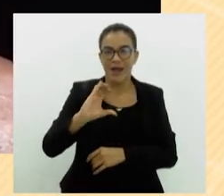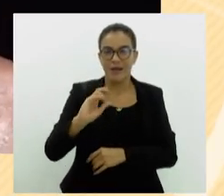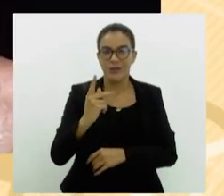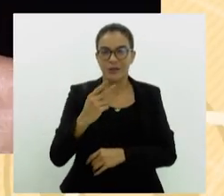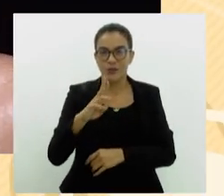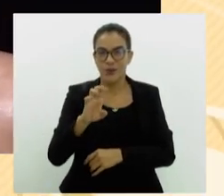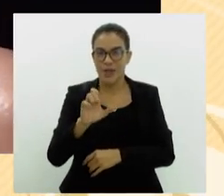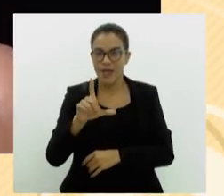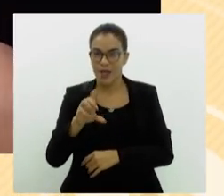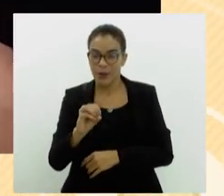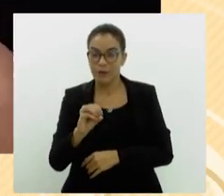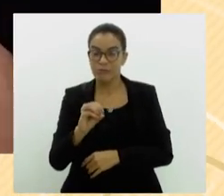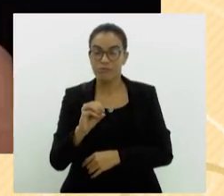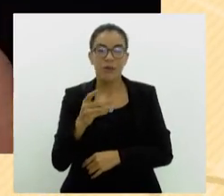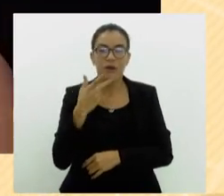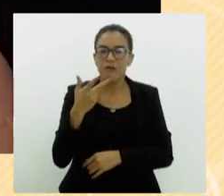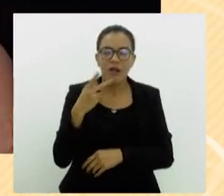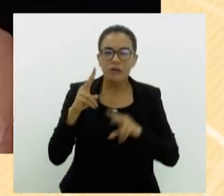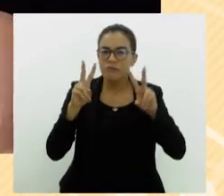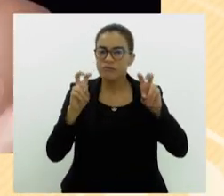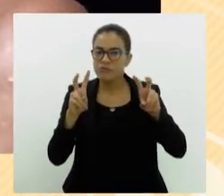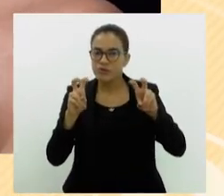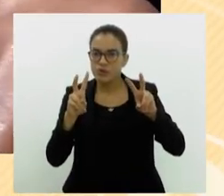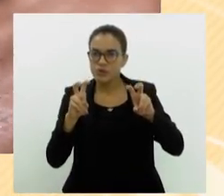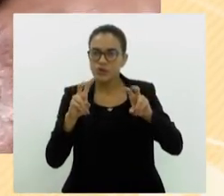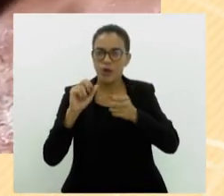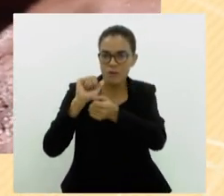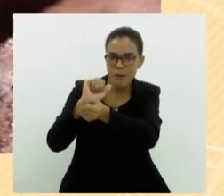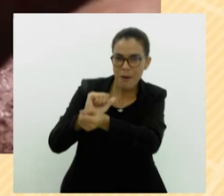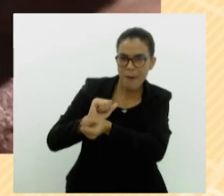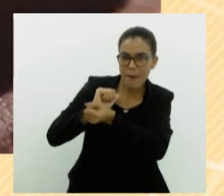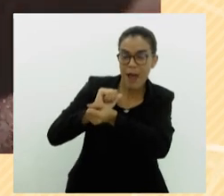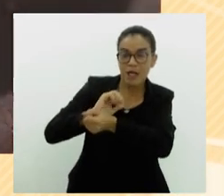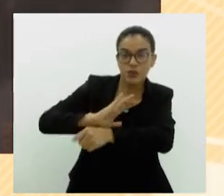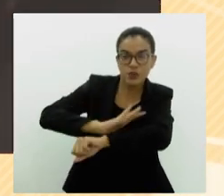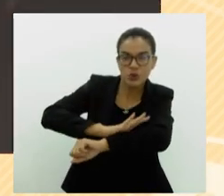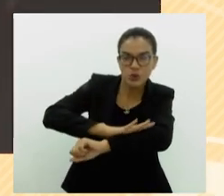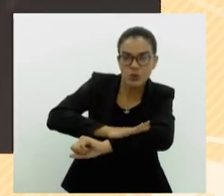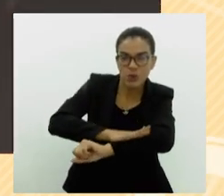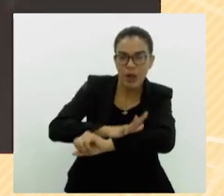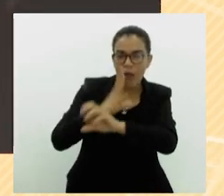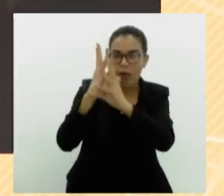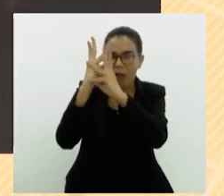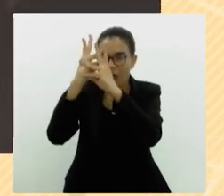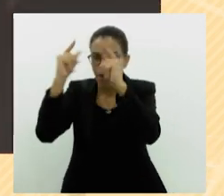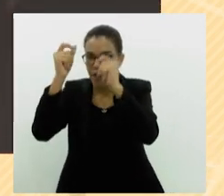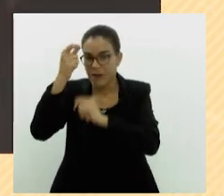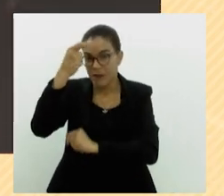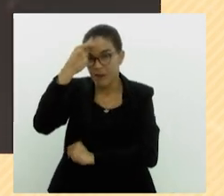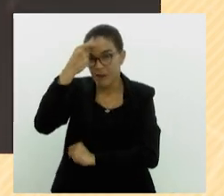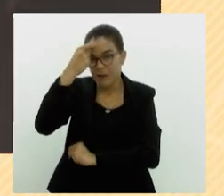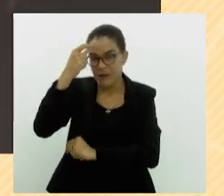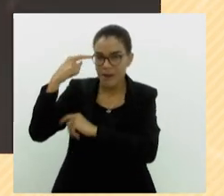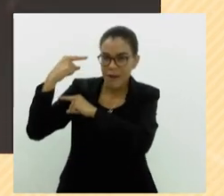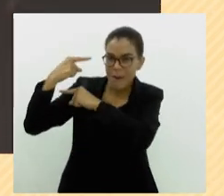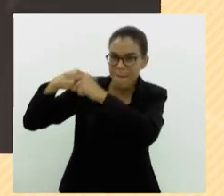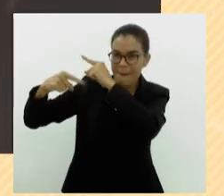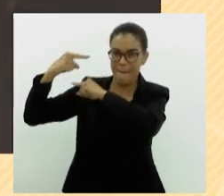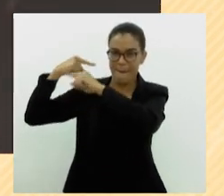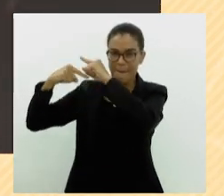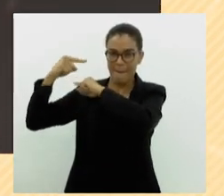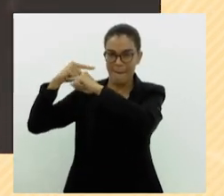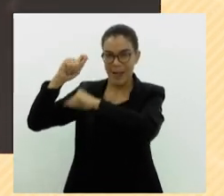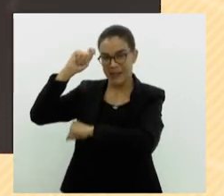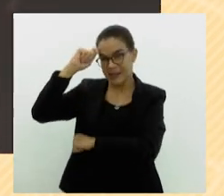pelo ator Cleiton Nascimento recrata a escrituração do racismo e do apagamento das memórias e ancestralidades negras no